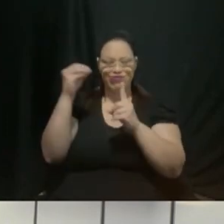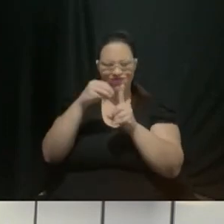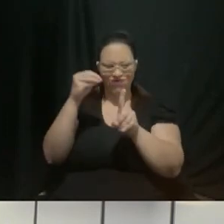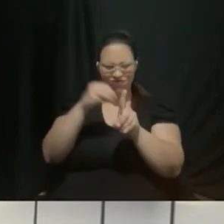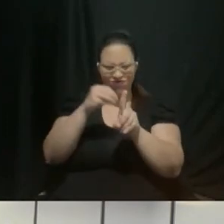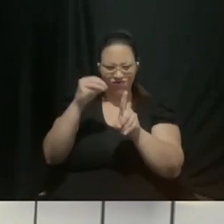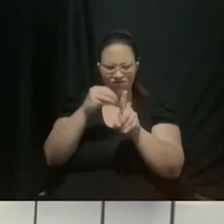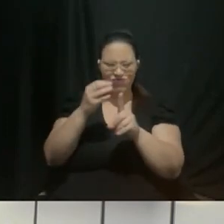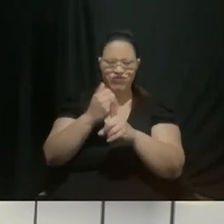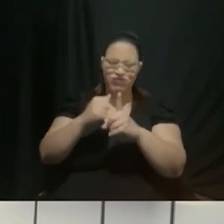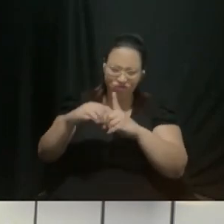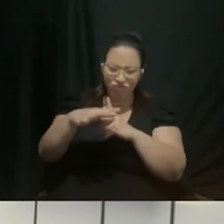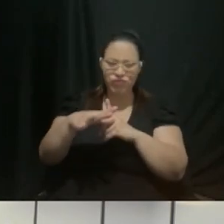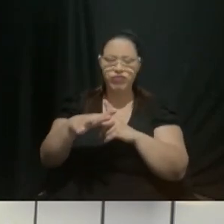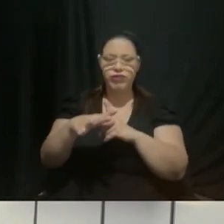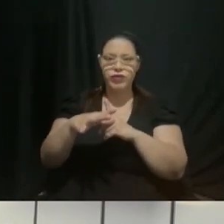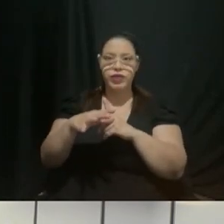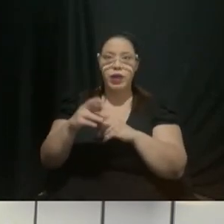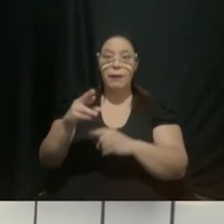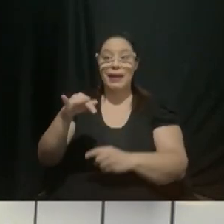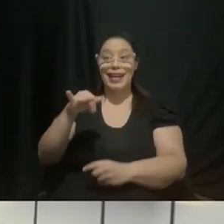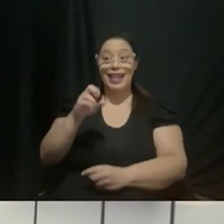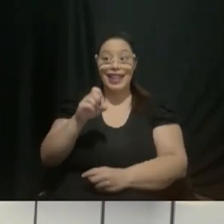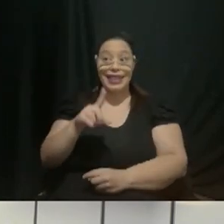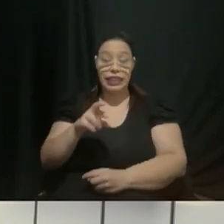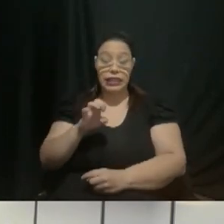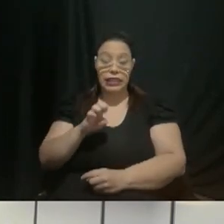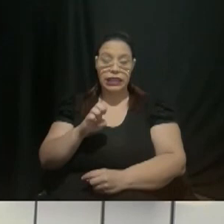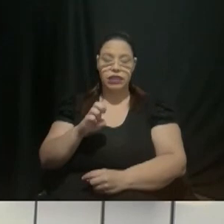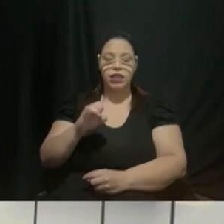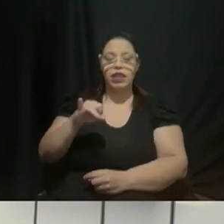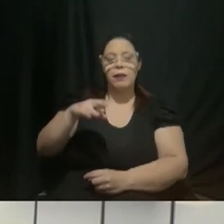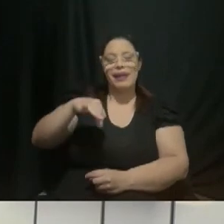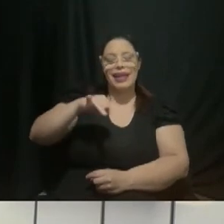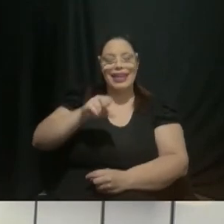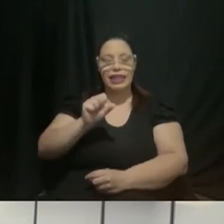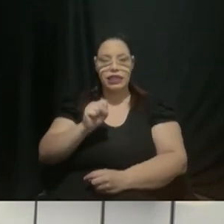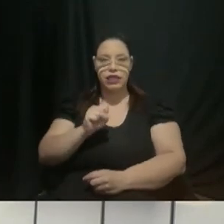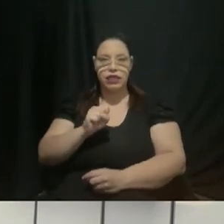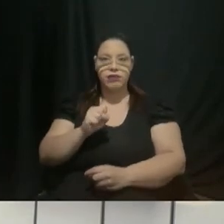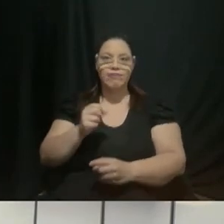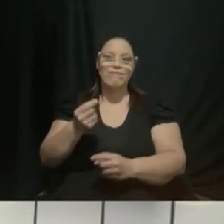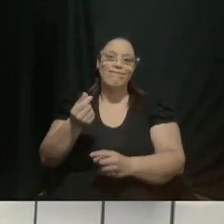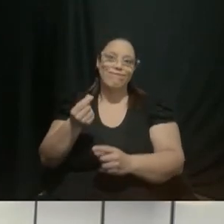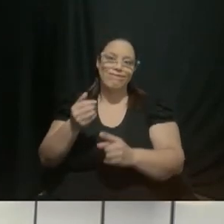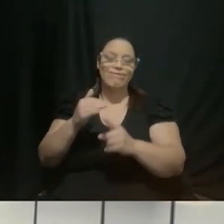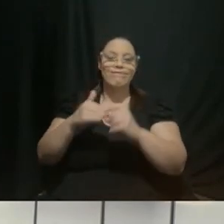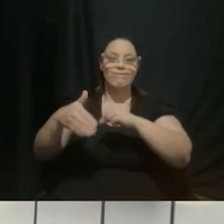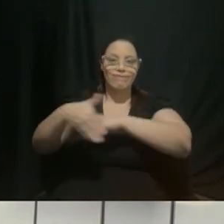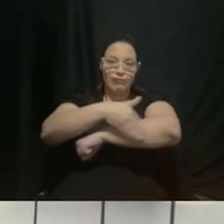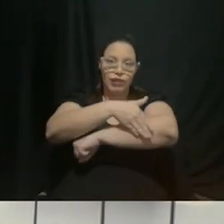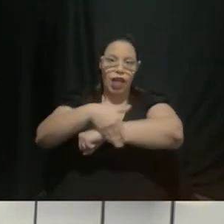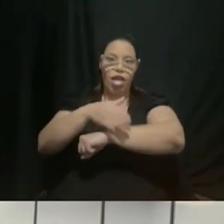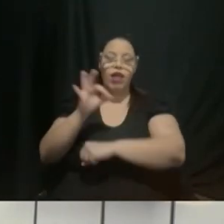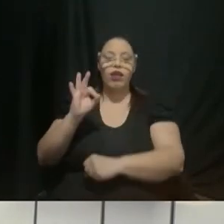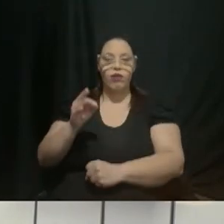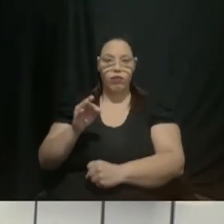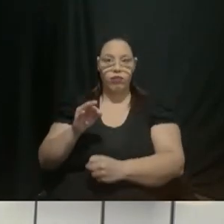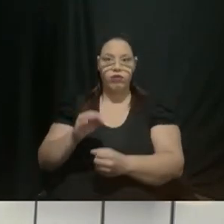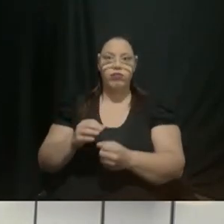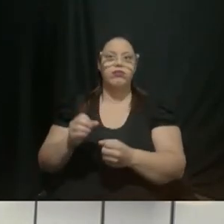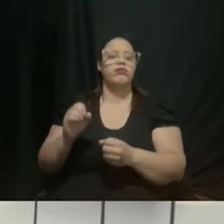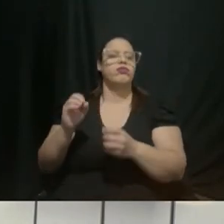migrantes ou imigrantes que estiverem desprovidos de endereço fixo O objetivo da proposta é